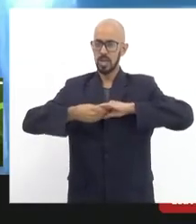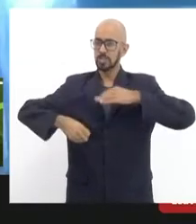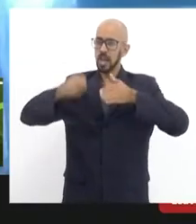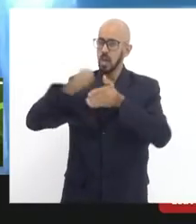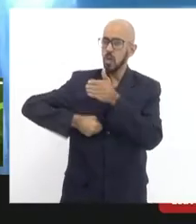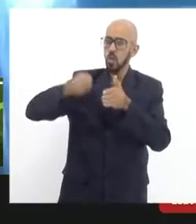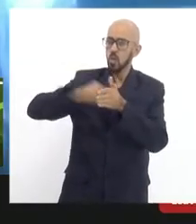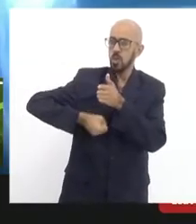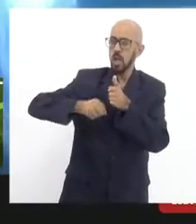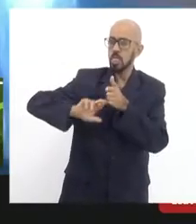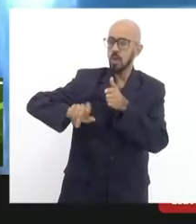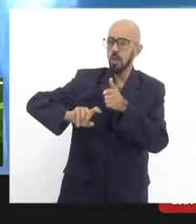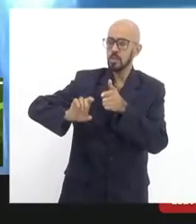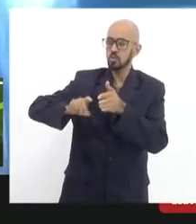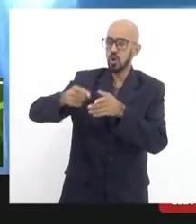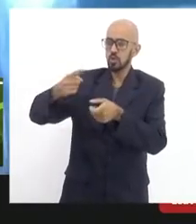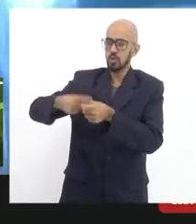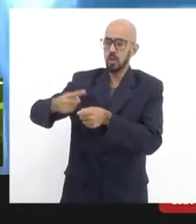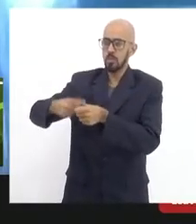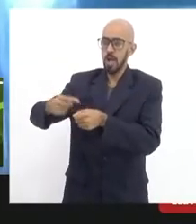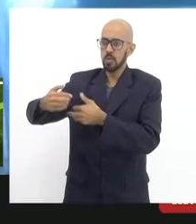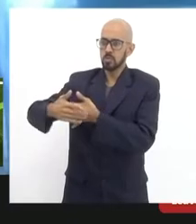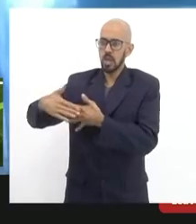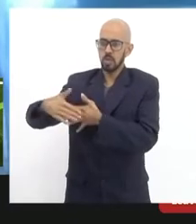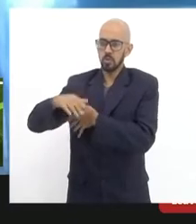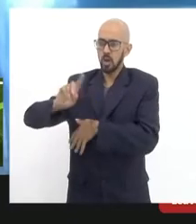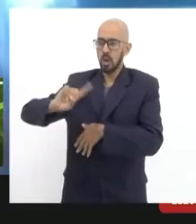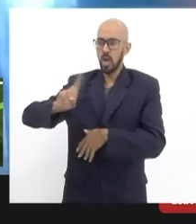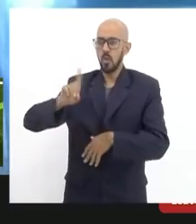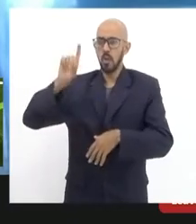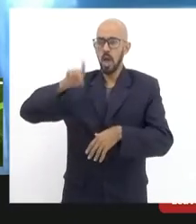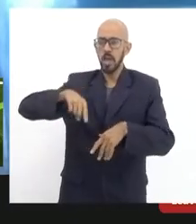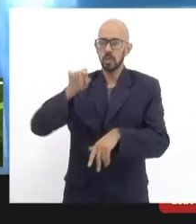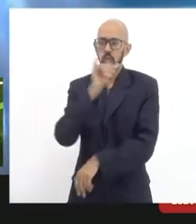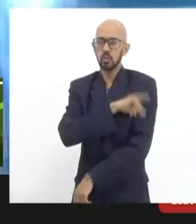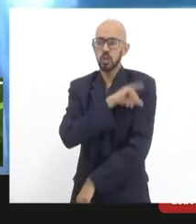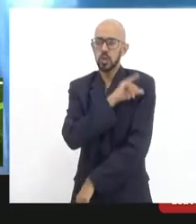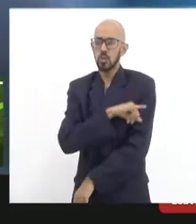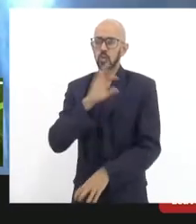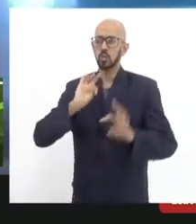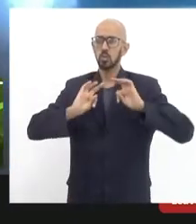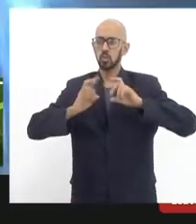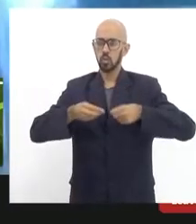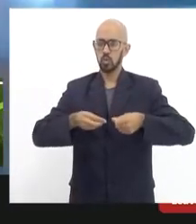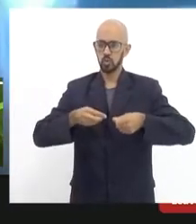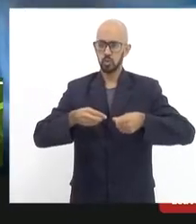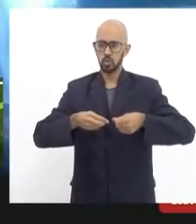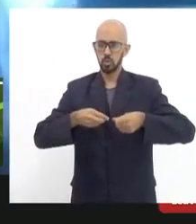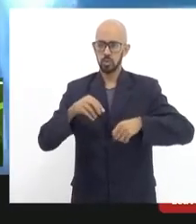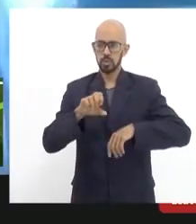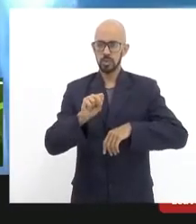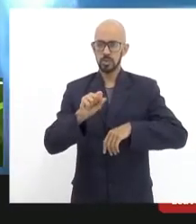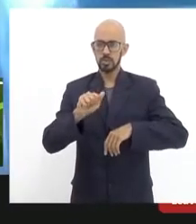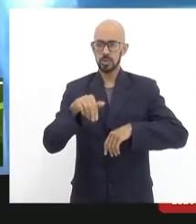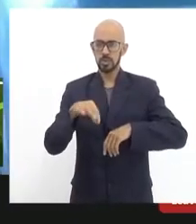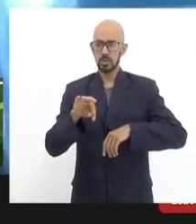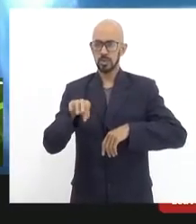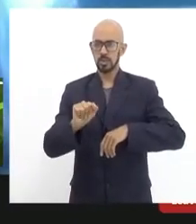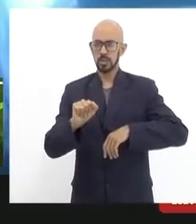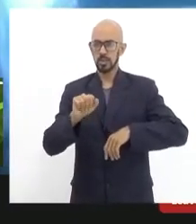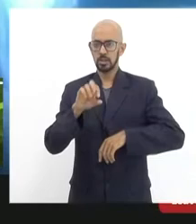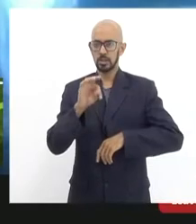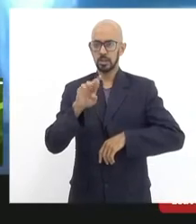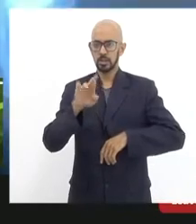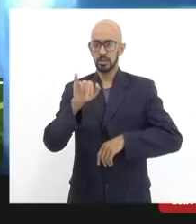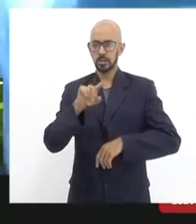Rio de Janeiro. Santa Tereza é um dos pairros mais importantes da cidade. Meu Deus do céu, que cidade pode ter no meio dessa vista toda